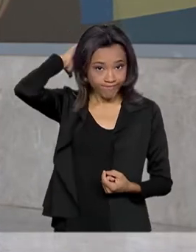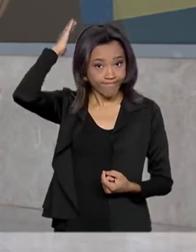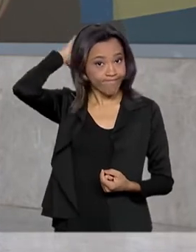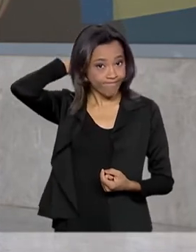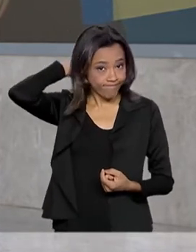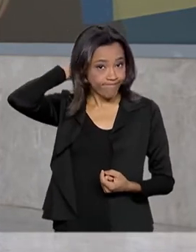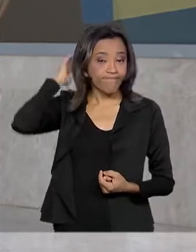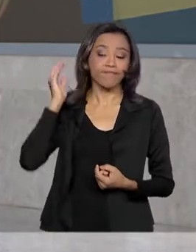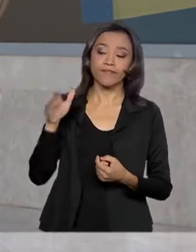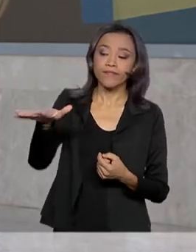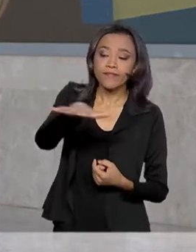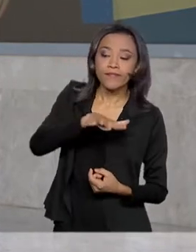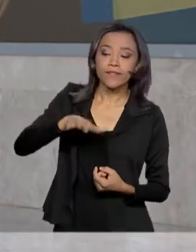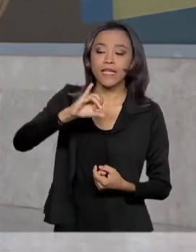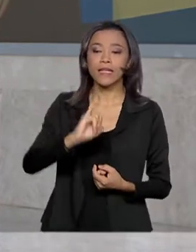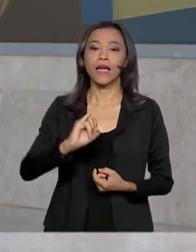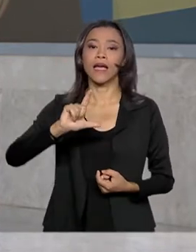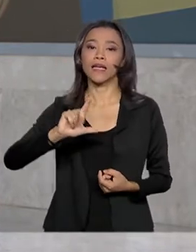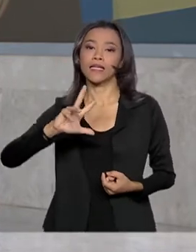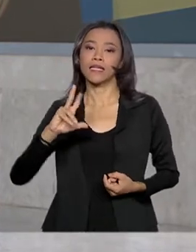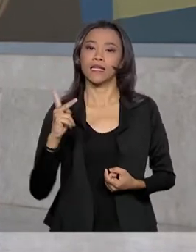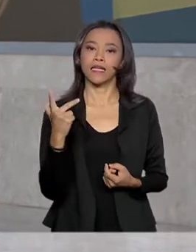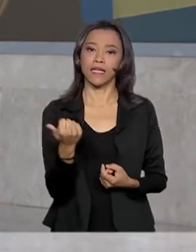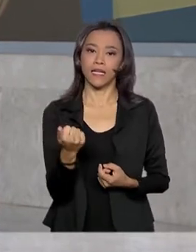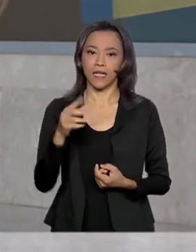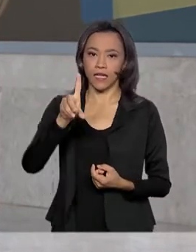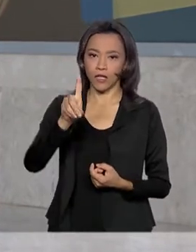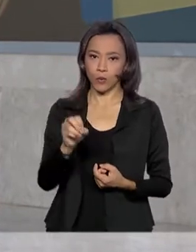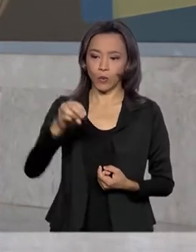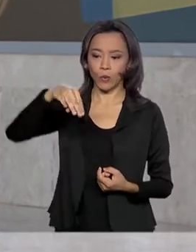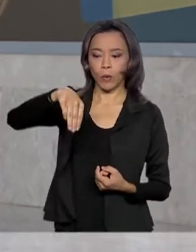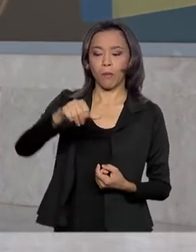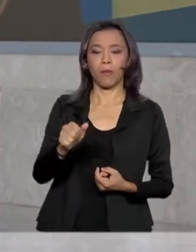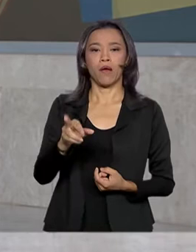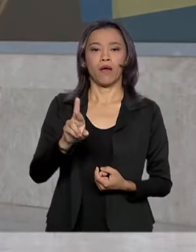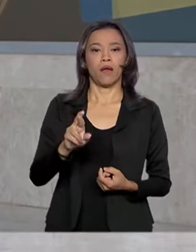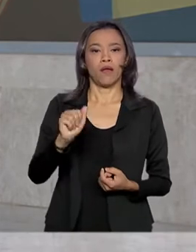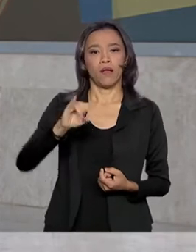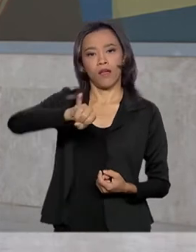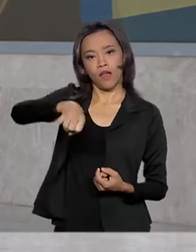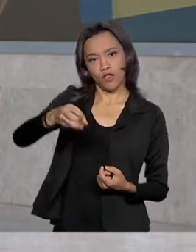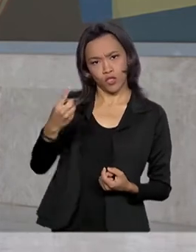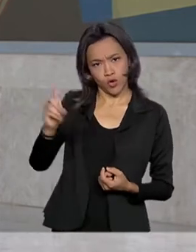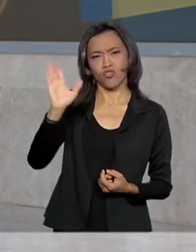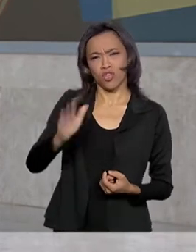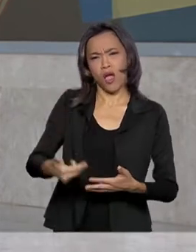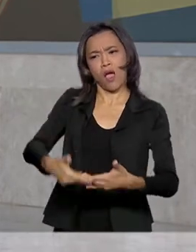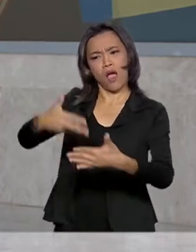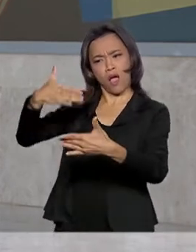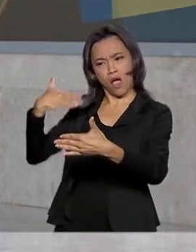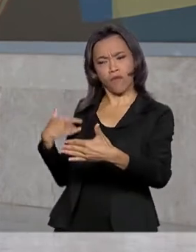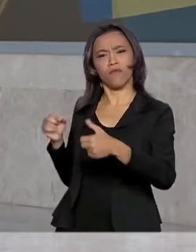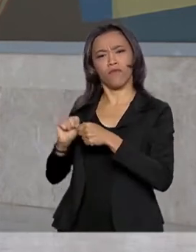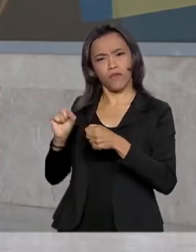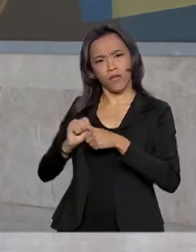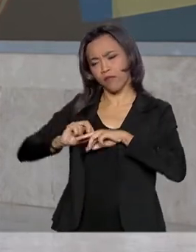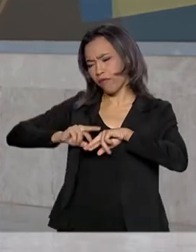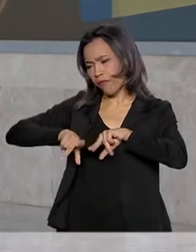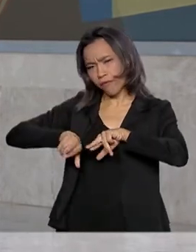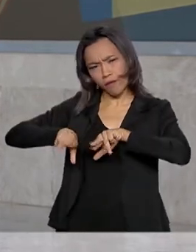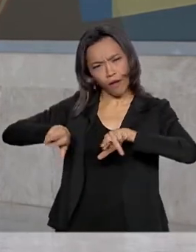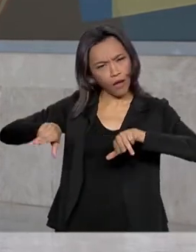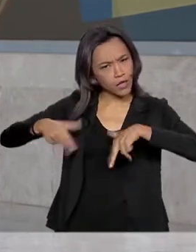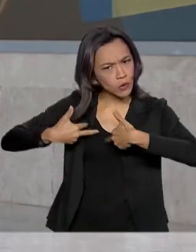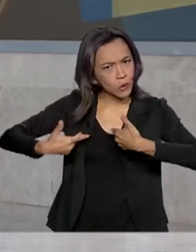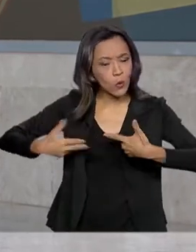O programa foi lançado em julho do ano passado e de lá para cá já foram realizadas várias ações. Desta vez, como você disse, o foco